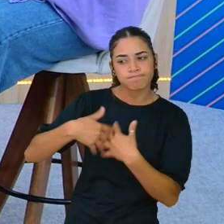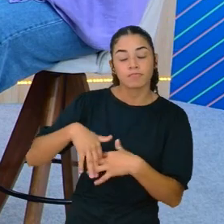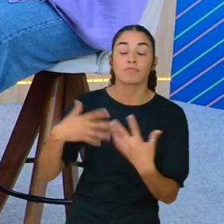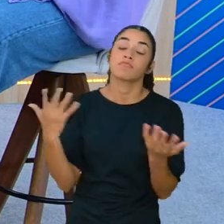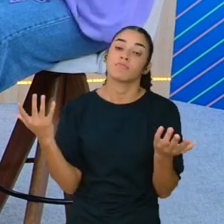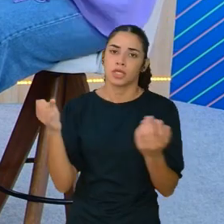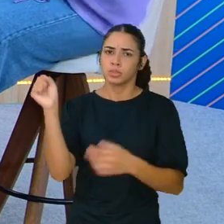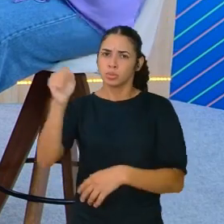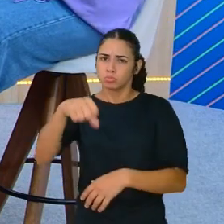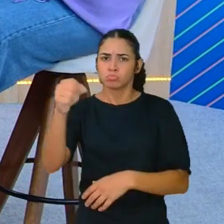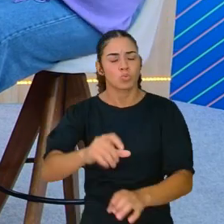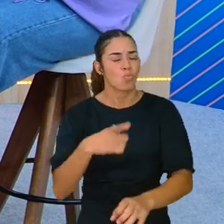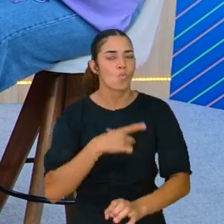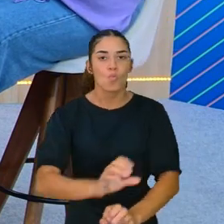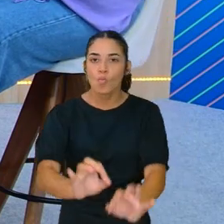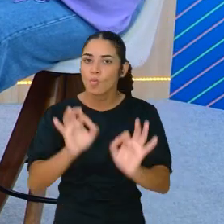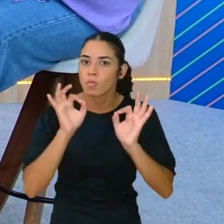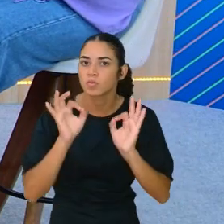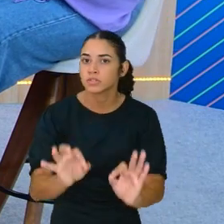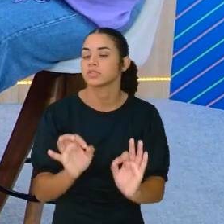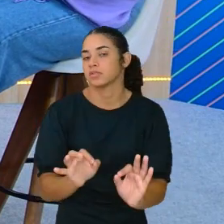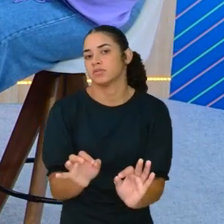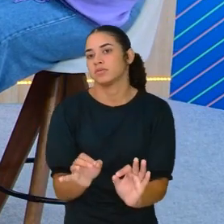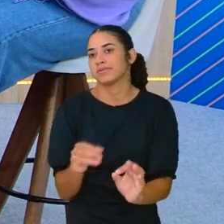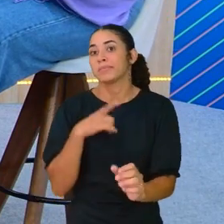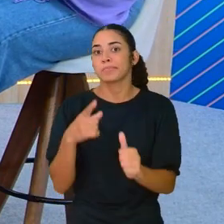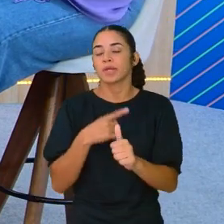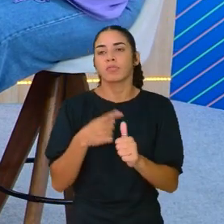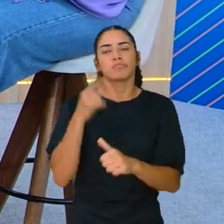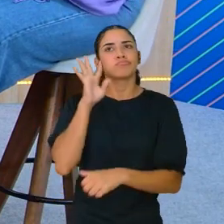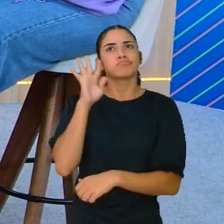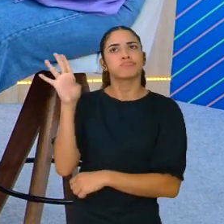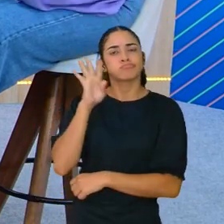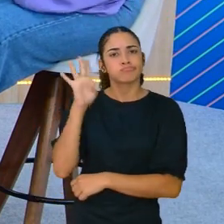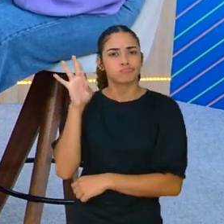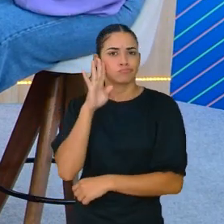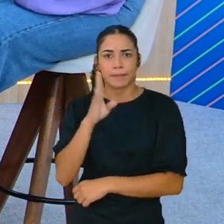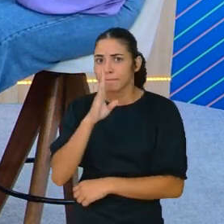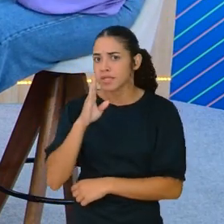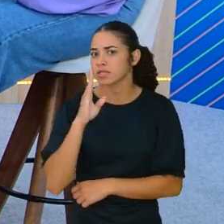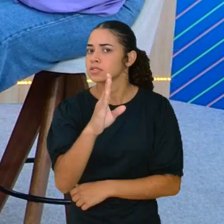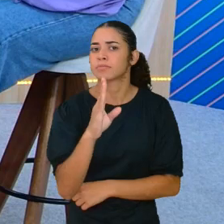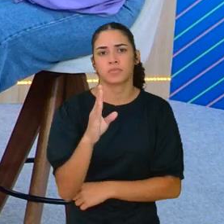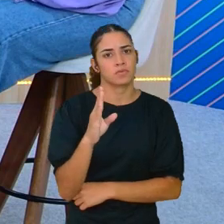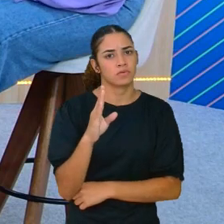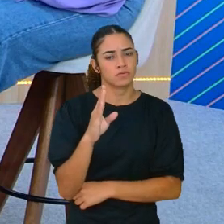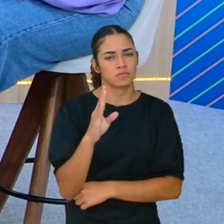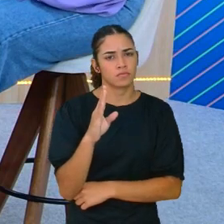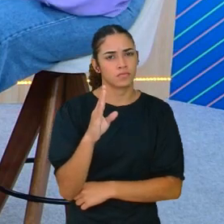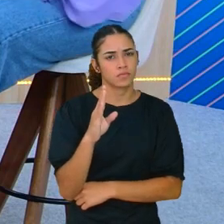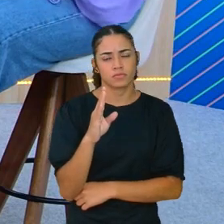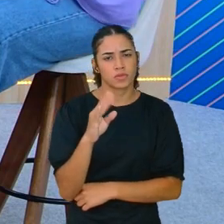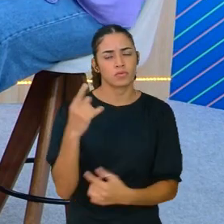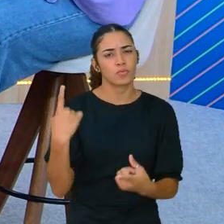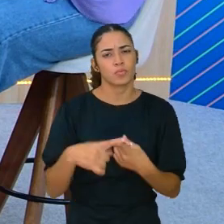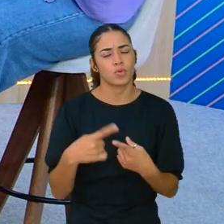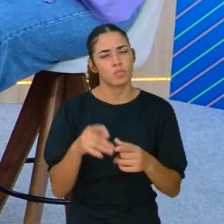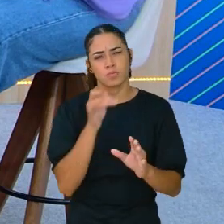Sim, com certeza. É o primeiro pensamento, é o primordial. Porque se eu estou